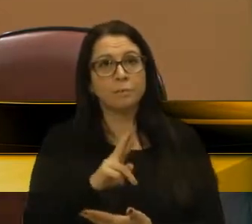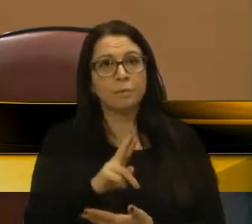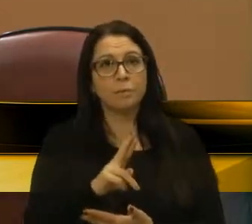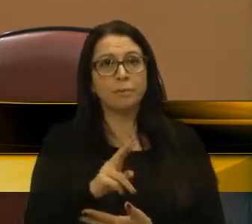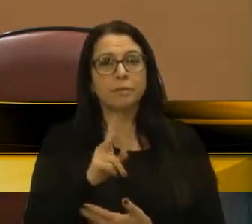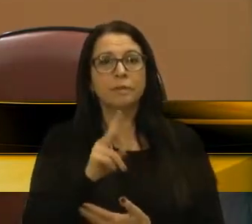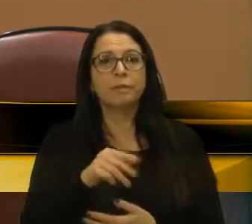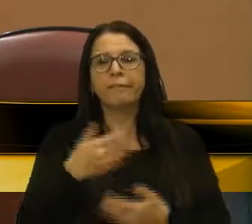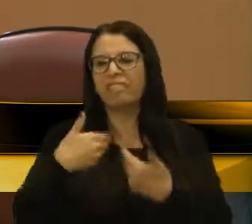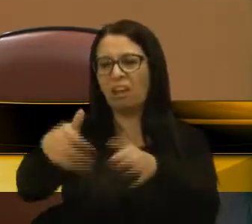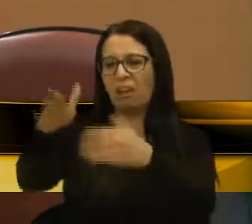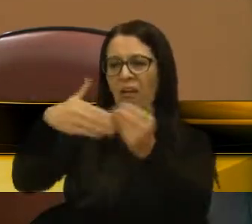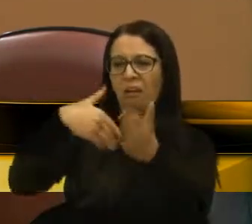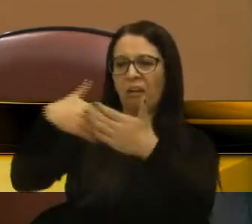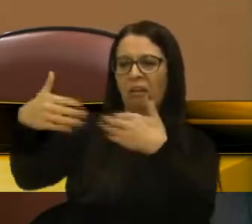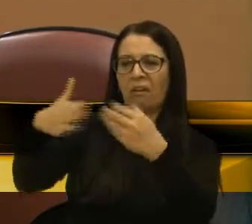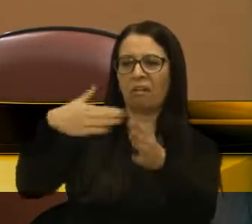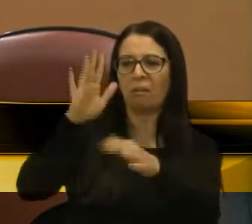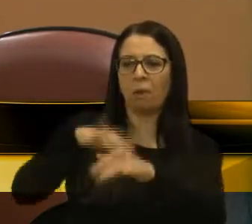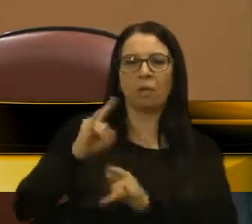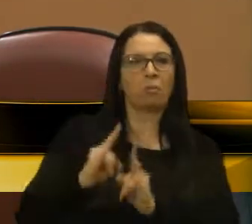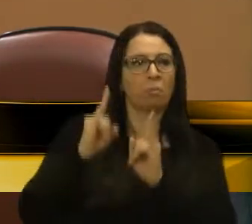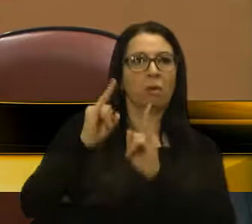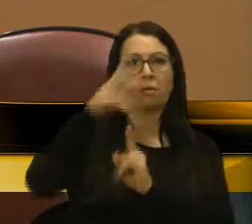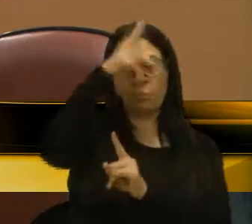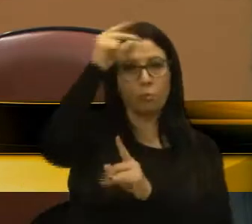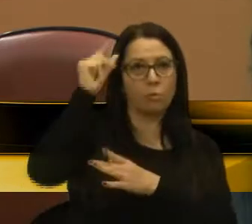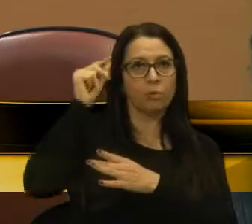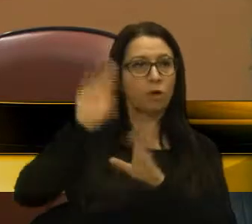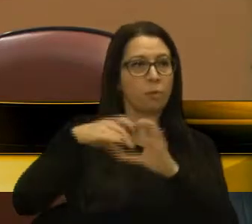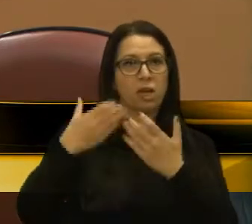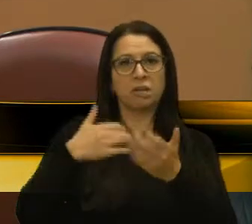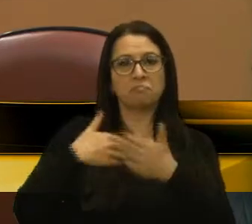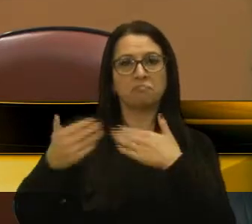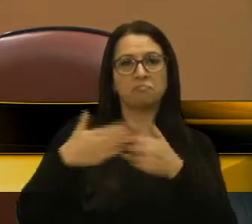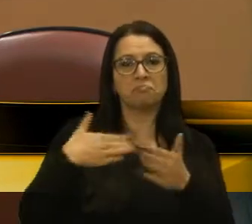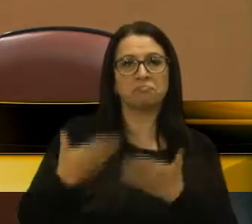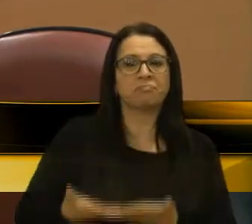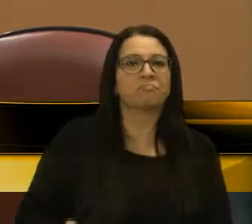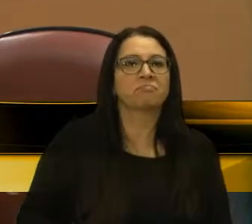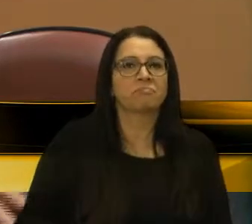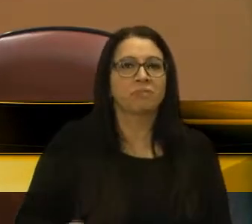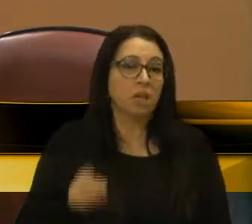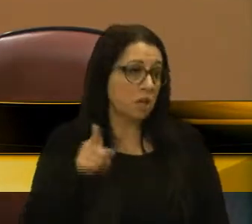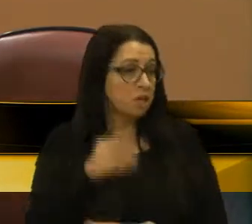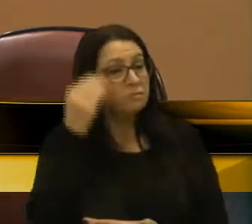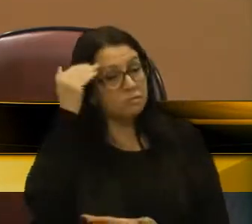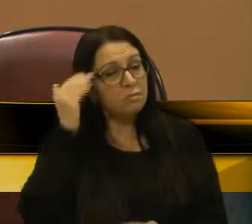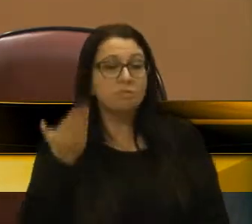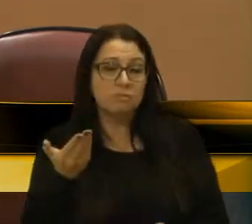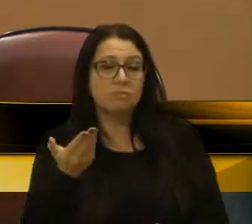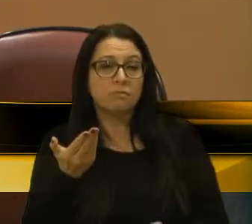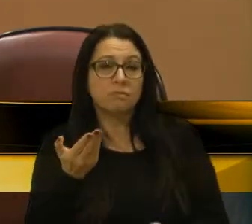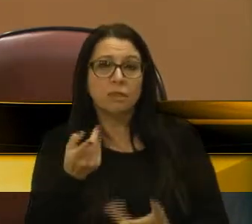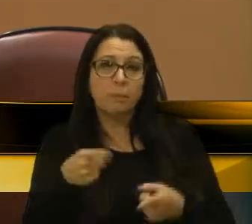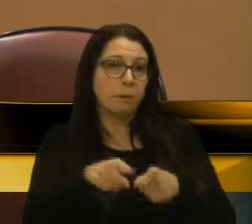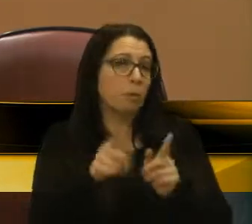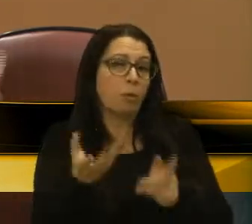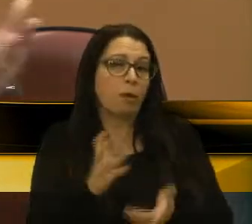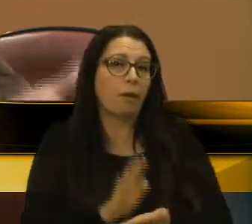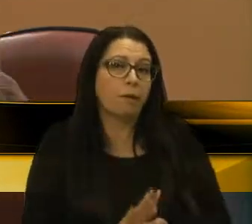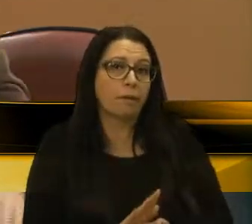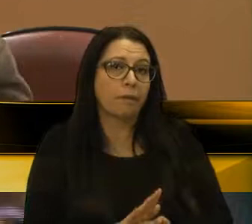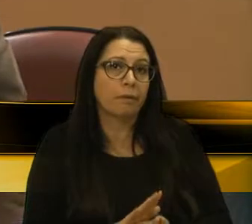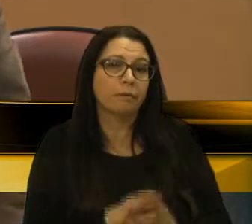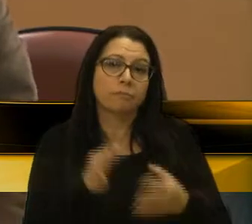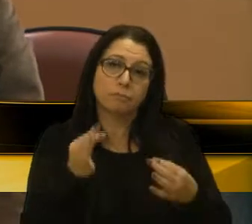apodrecer mais um prédio público, aquela comunidade que será. Esse é o entendimento, porque parceria não quer. Então, com